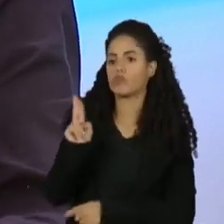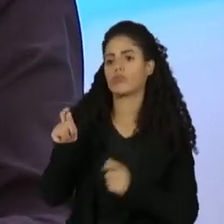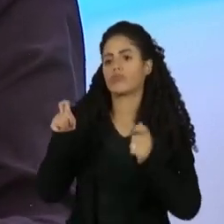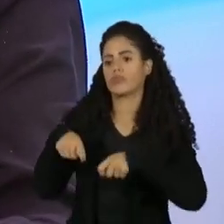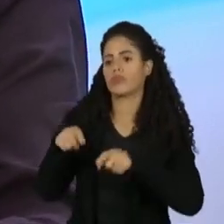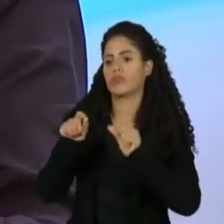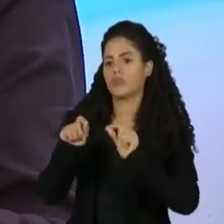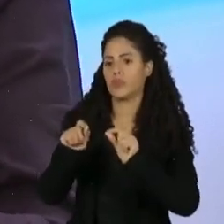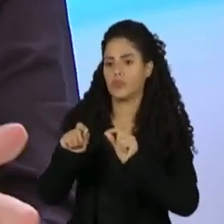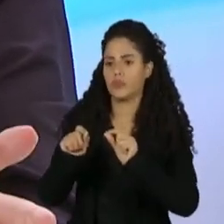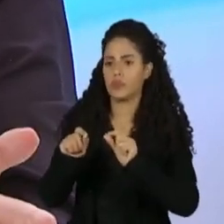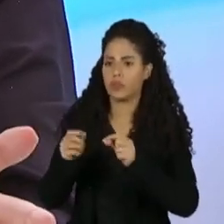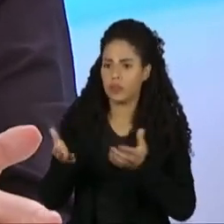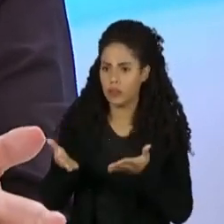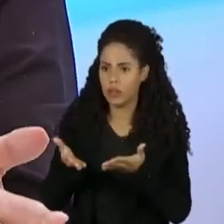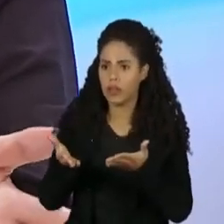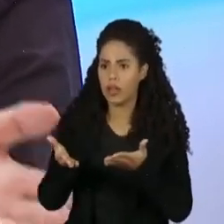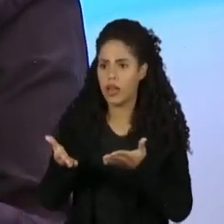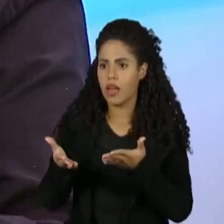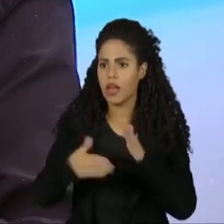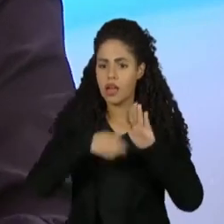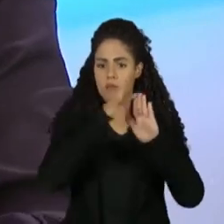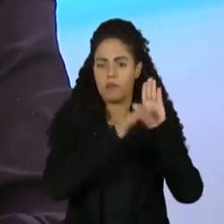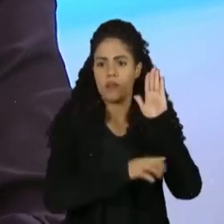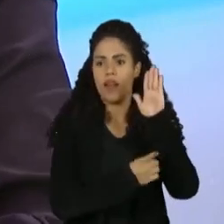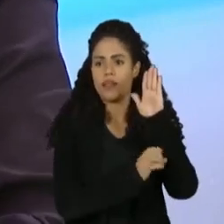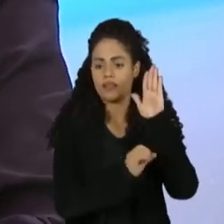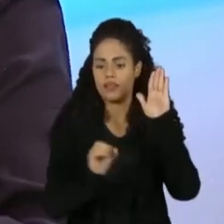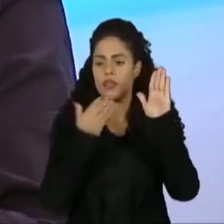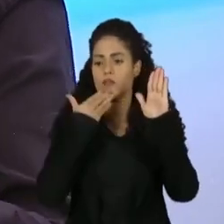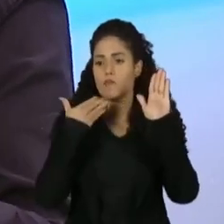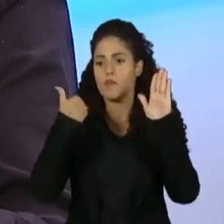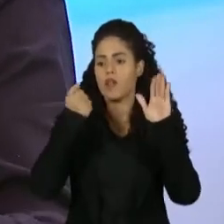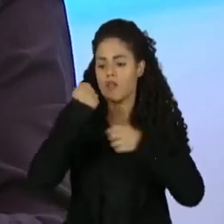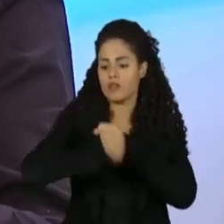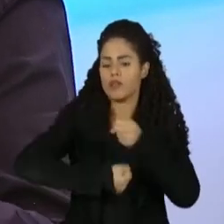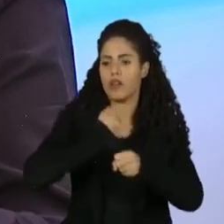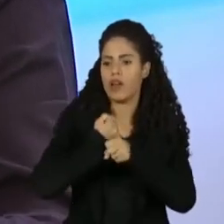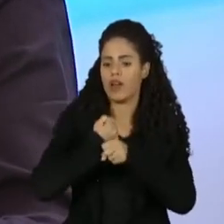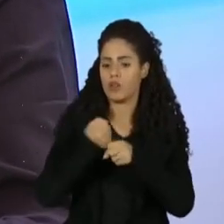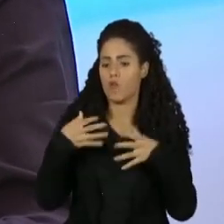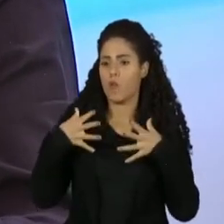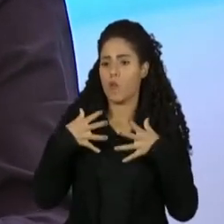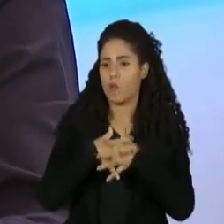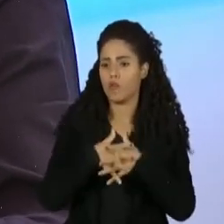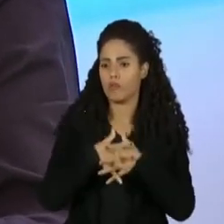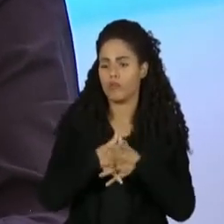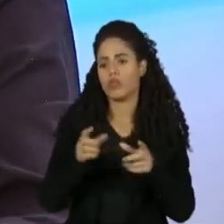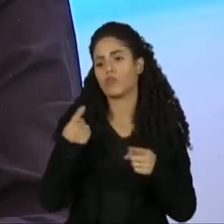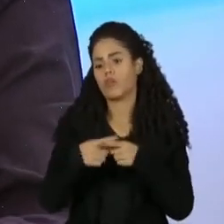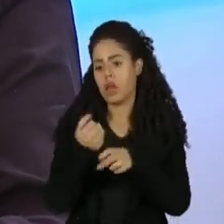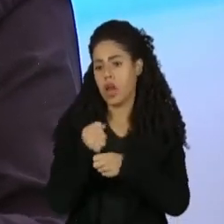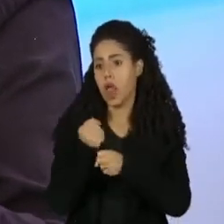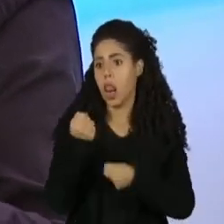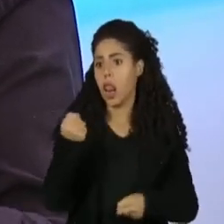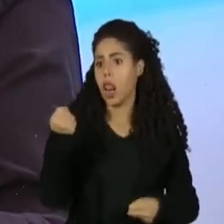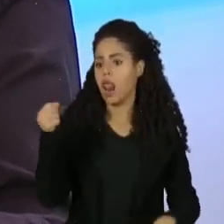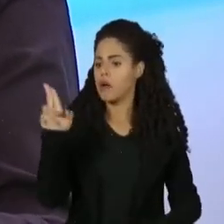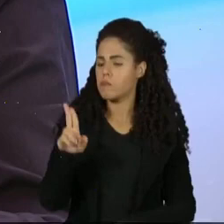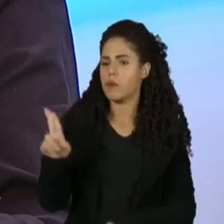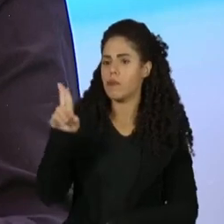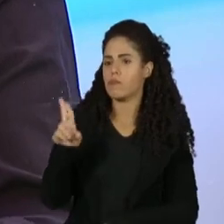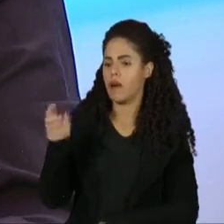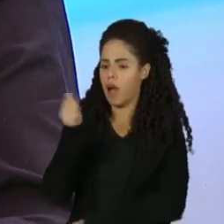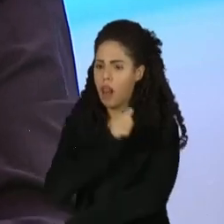uma entre as 100 melhores do mundo e, ao mesmo tempo, ter muitos problemas pela complexidade do tamanho dela. E o aluno,